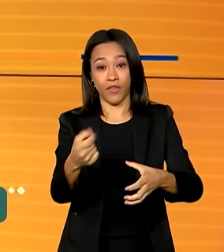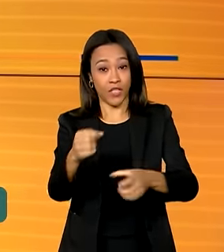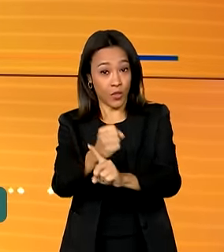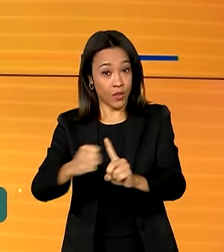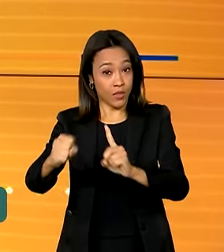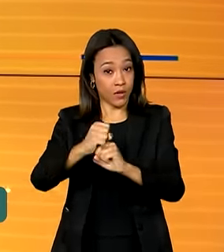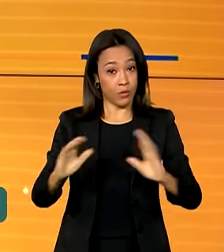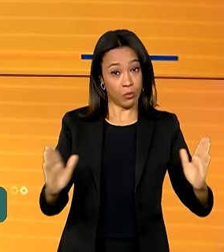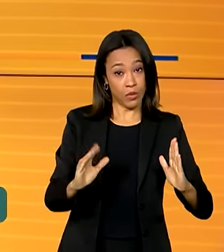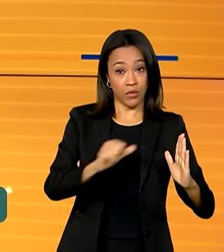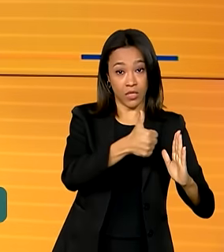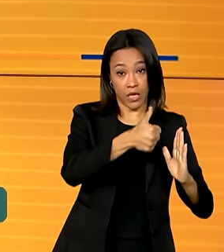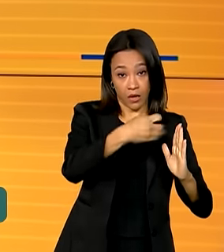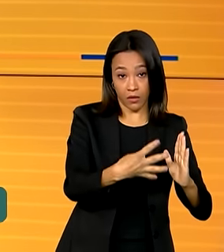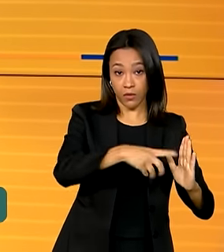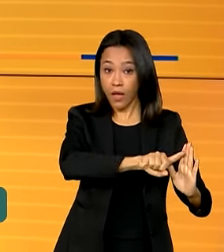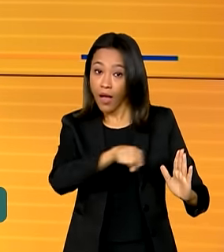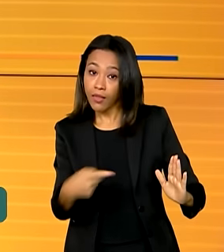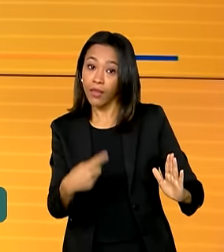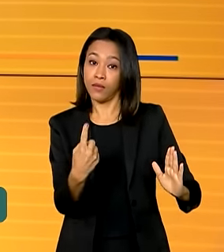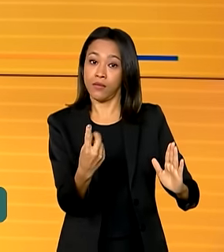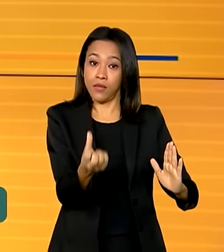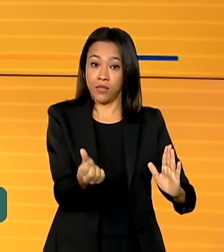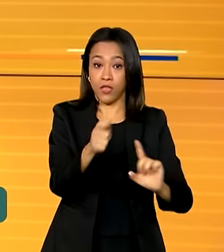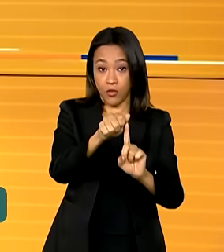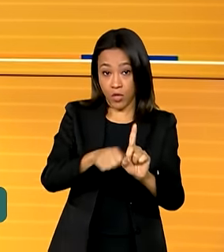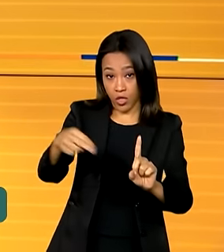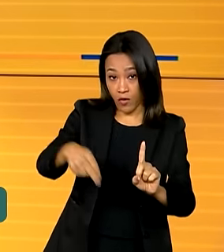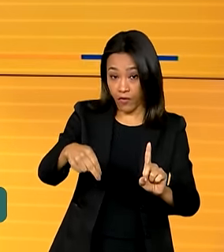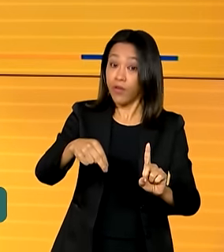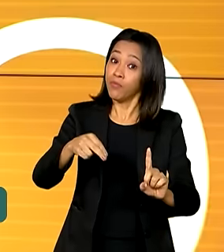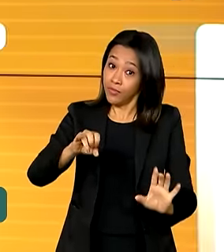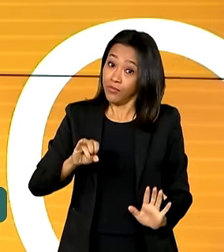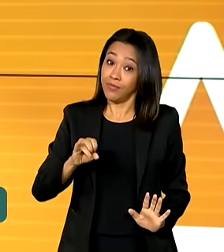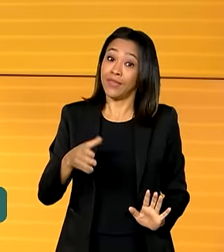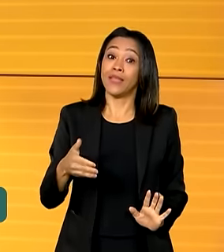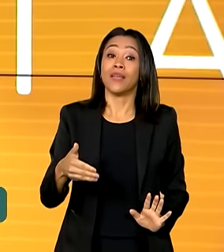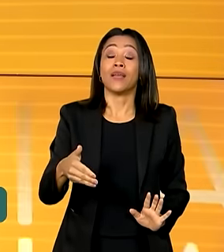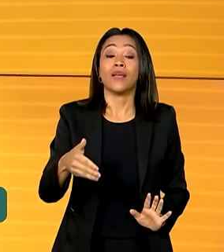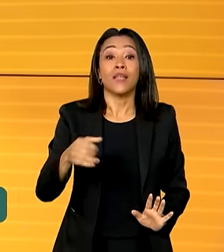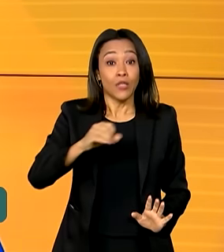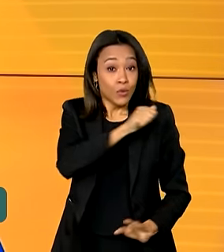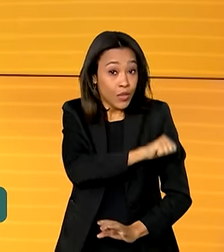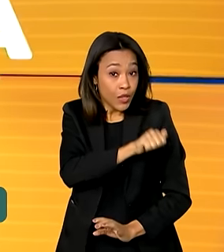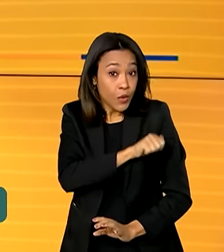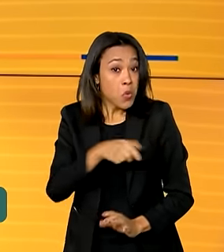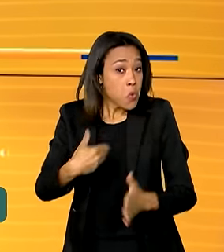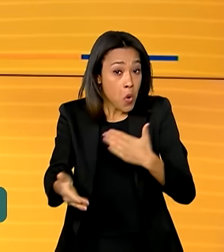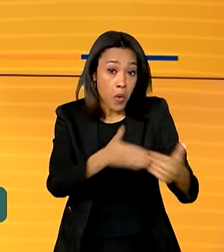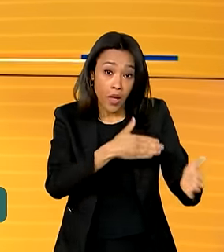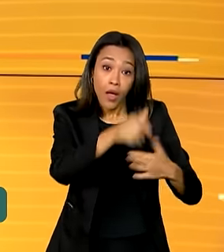a 16 de novembro no Rio de Janeiro. E você sabia que qualquer brasileiro pode ajudar a construir esse evento